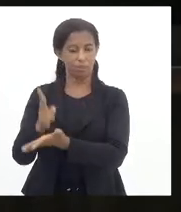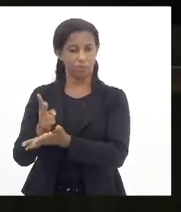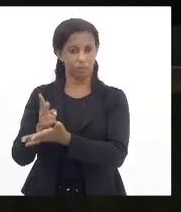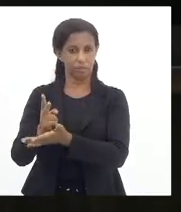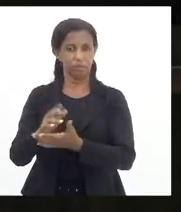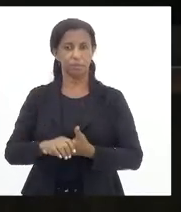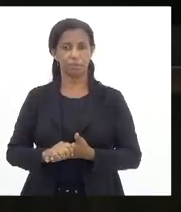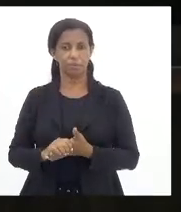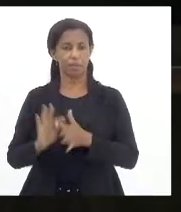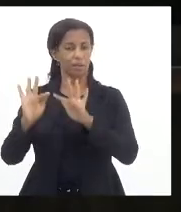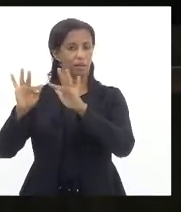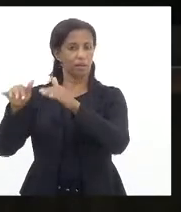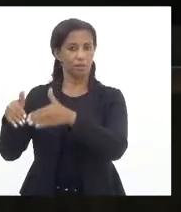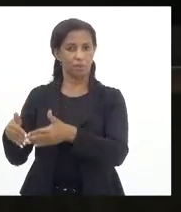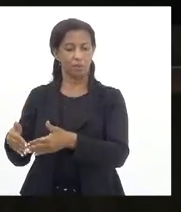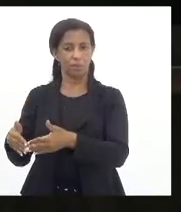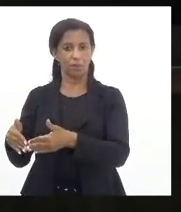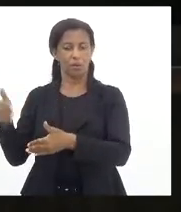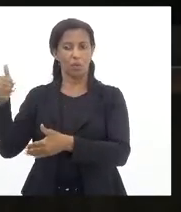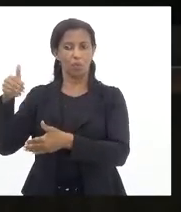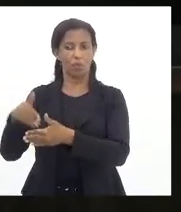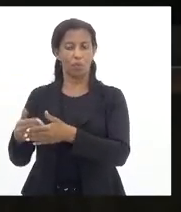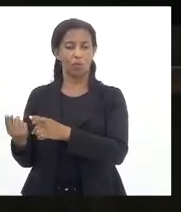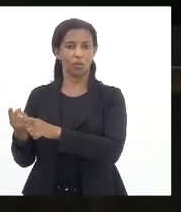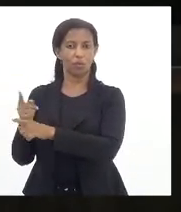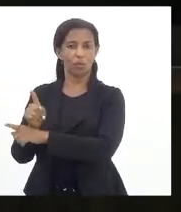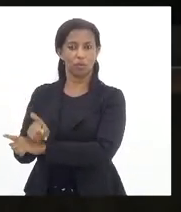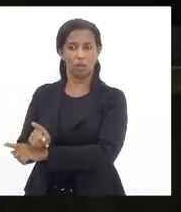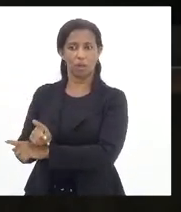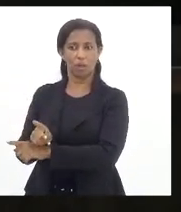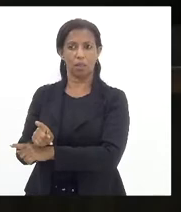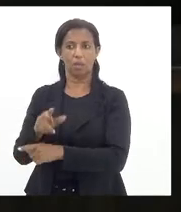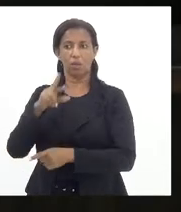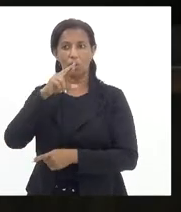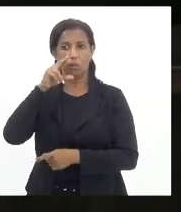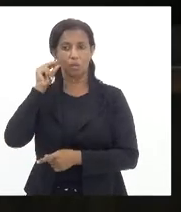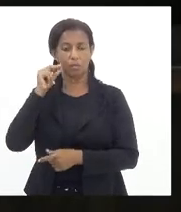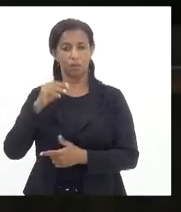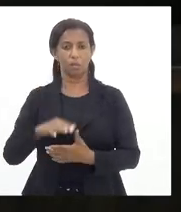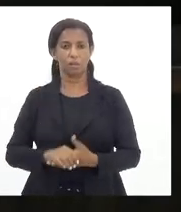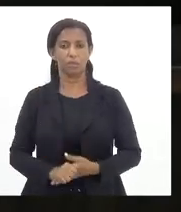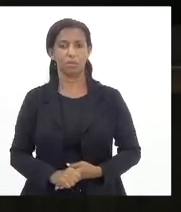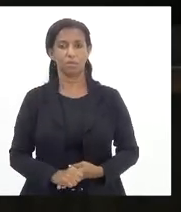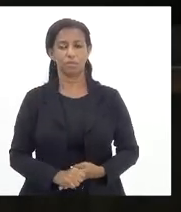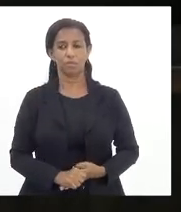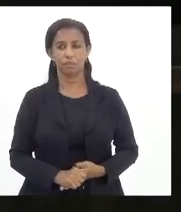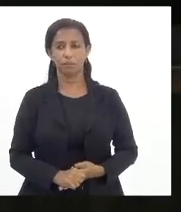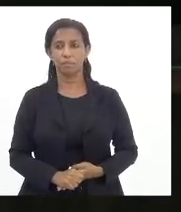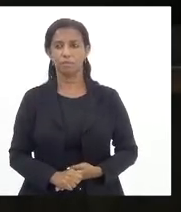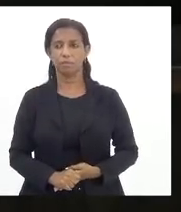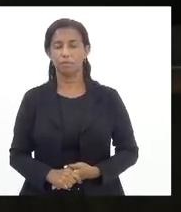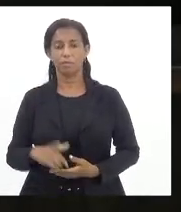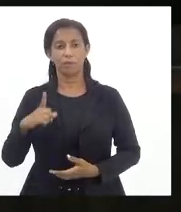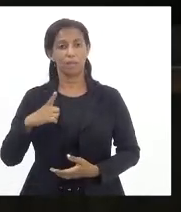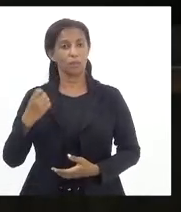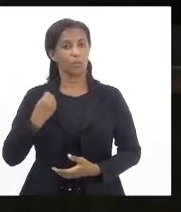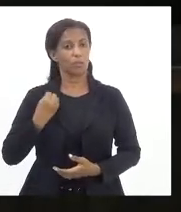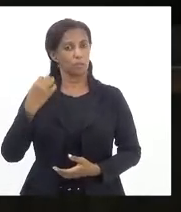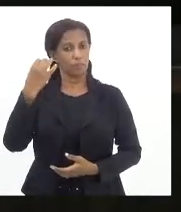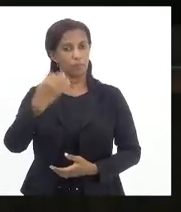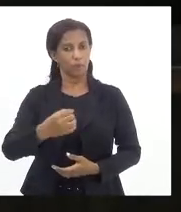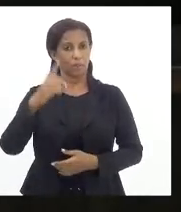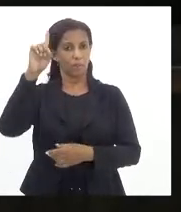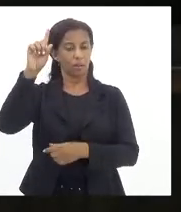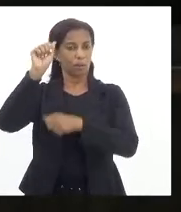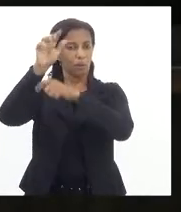encerrada registrando voto contrário deputado Rosenberg Reis havendo um número legal sobre a proteção